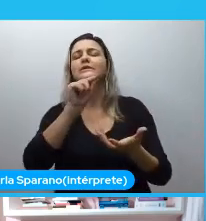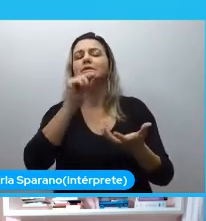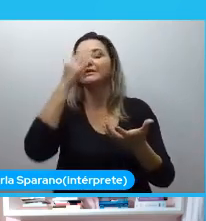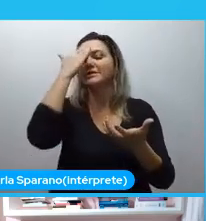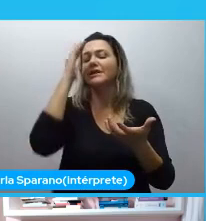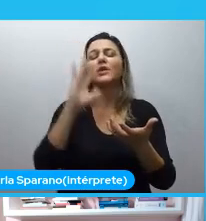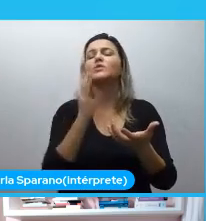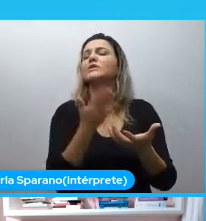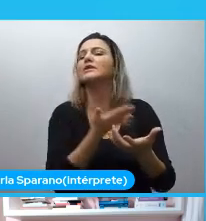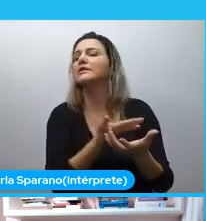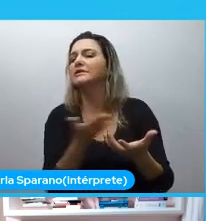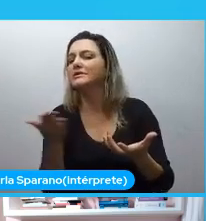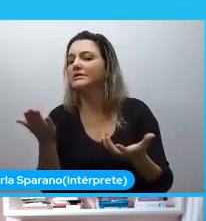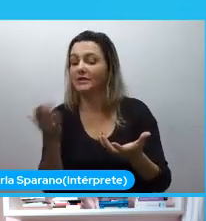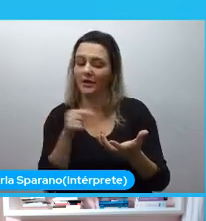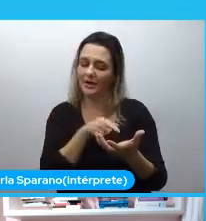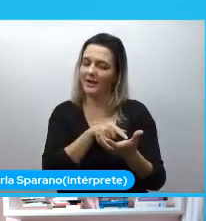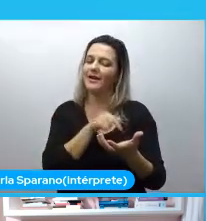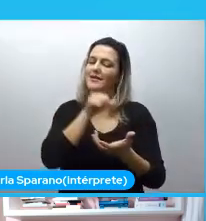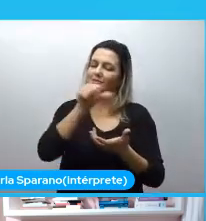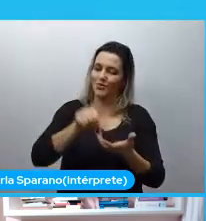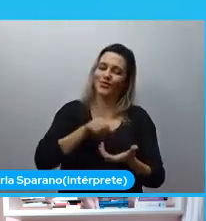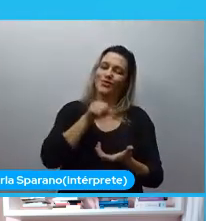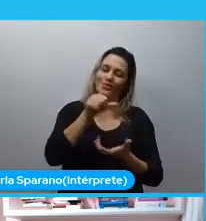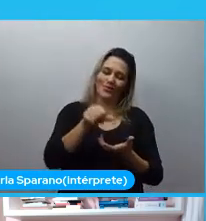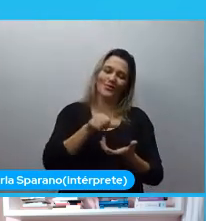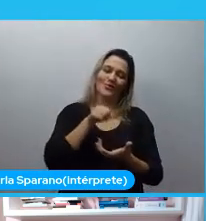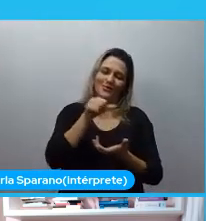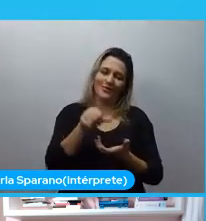Então, muita coisa mudou. Muita coisa mudou para caramba.